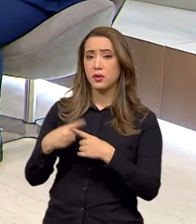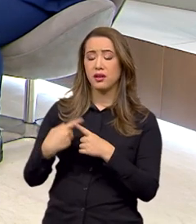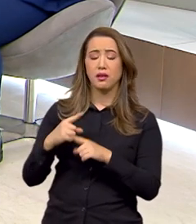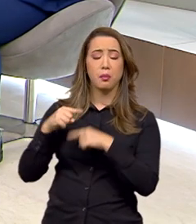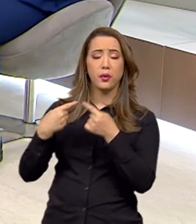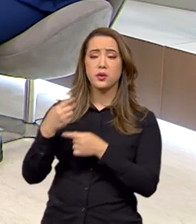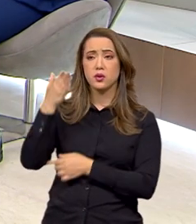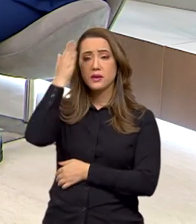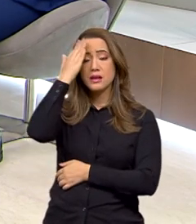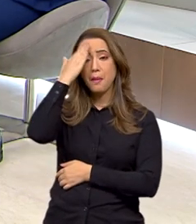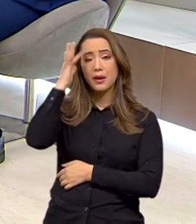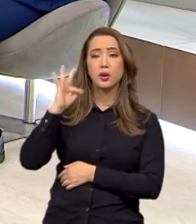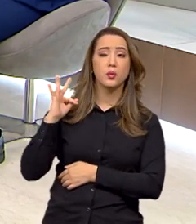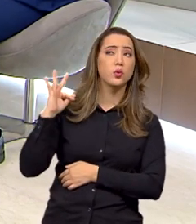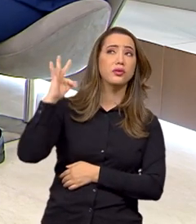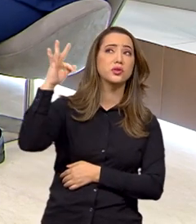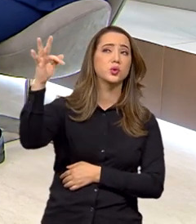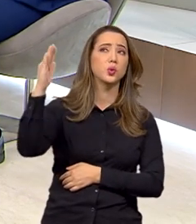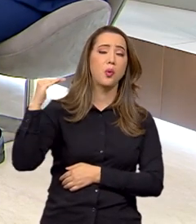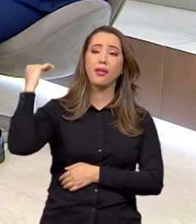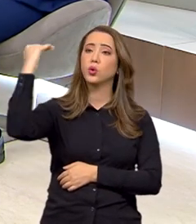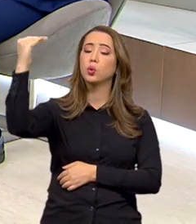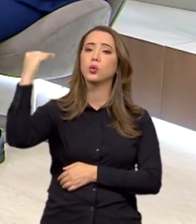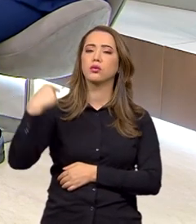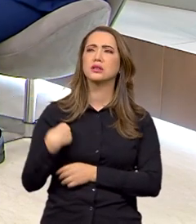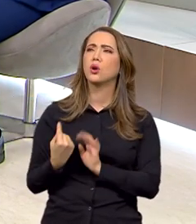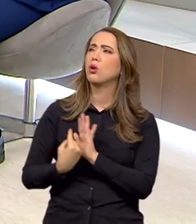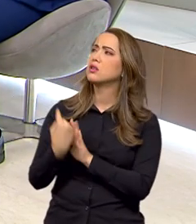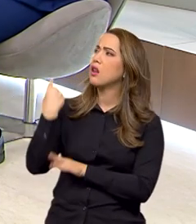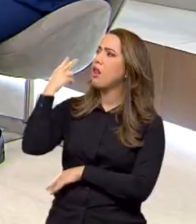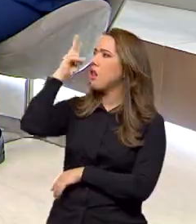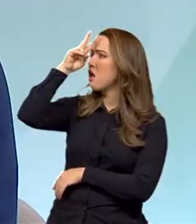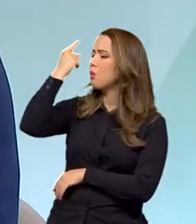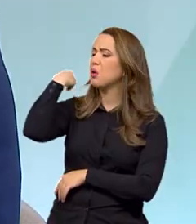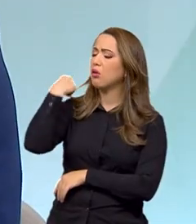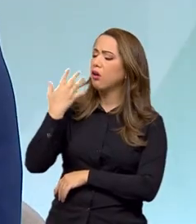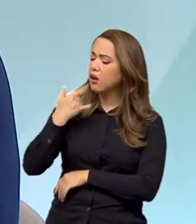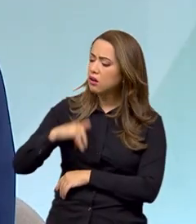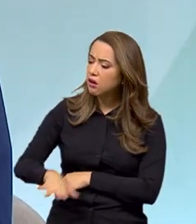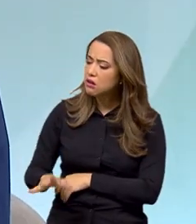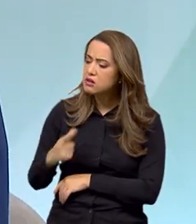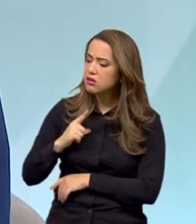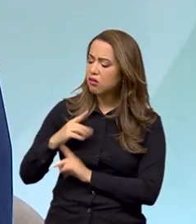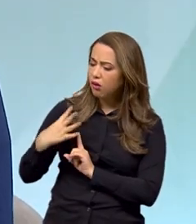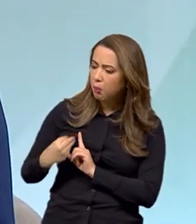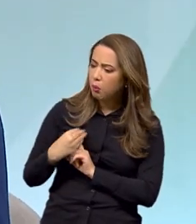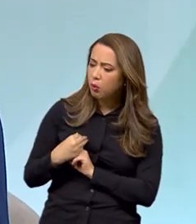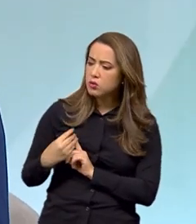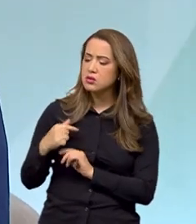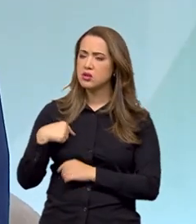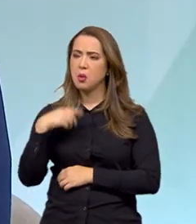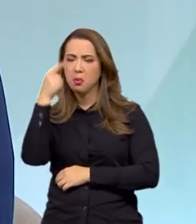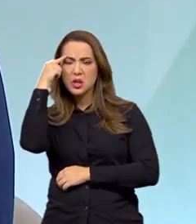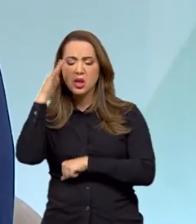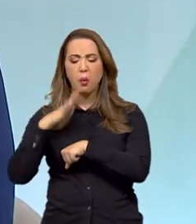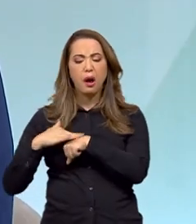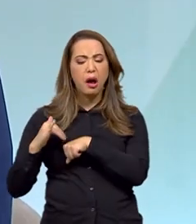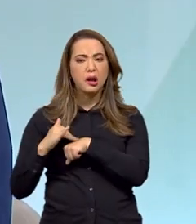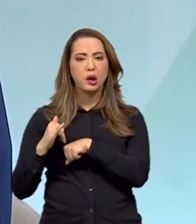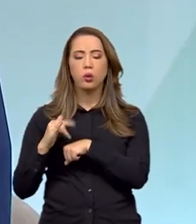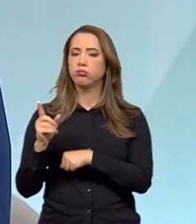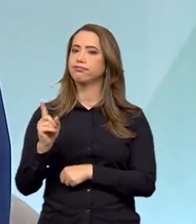abuso depois na vida adulta. Olha, o que aconteceu comigo atrás foi um abuso, eu achava que não tinha sido, que era um carinho, alguma coisa.